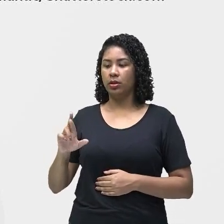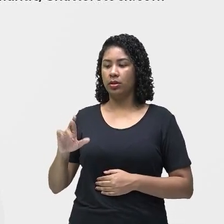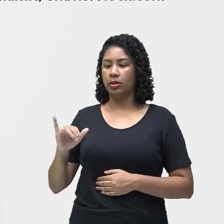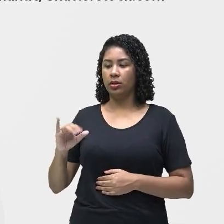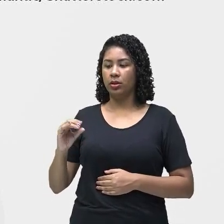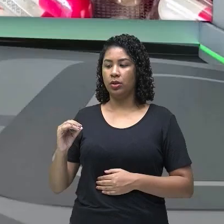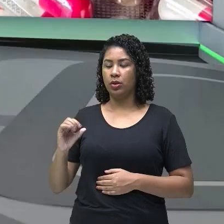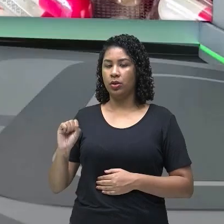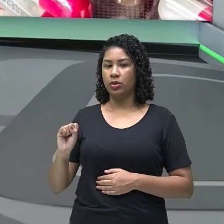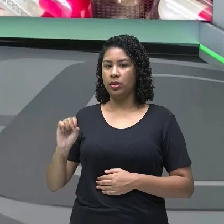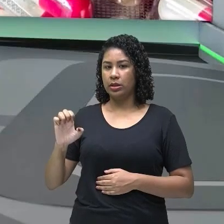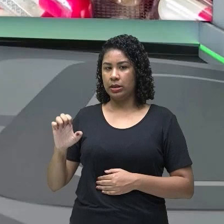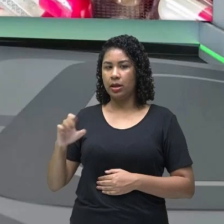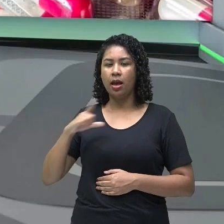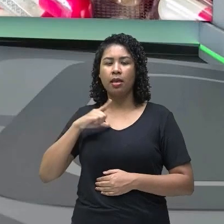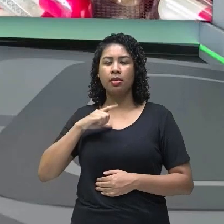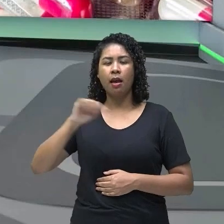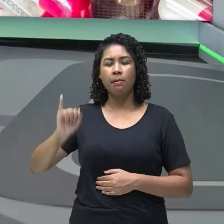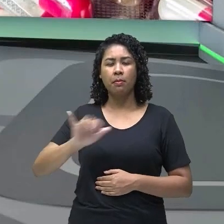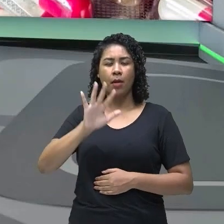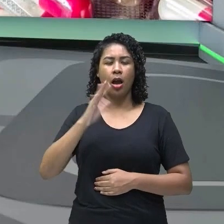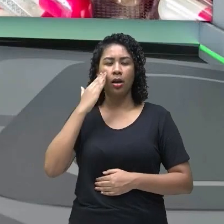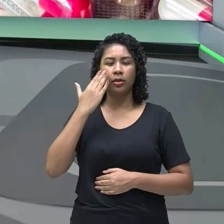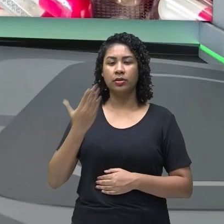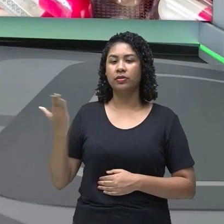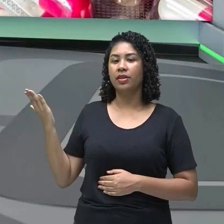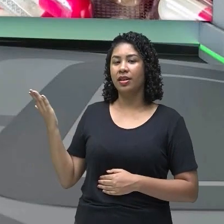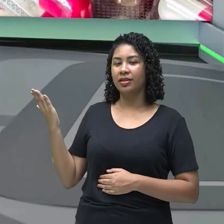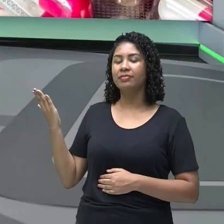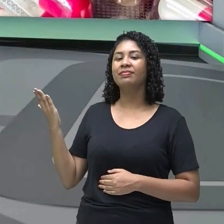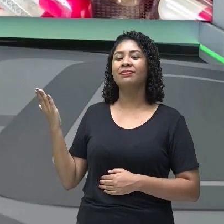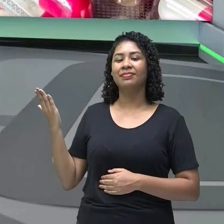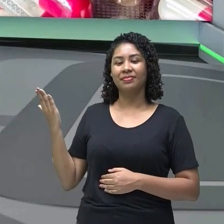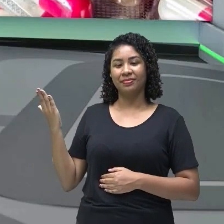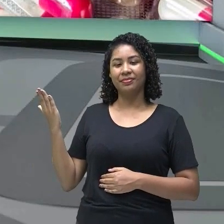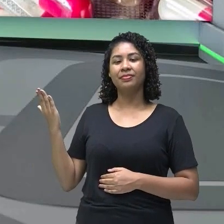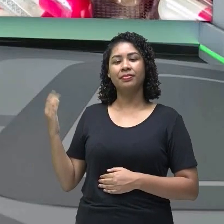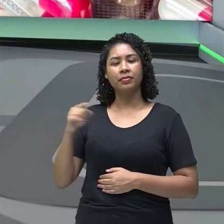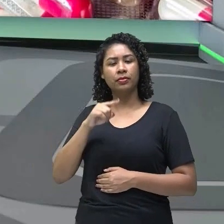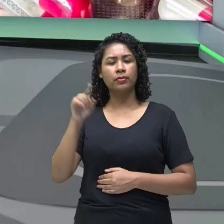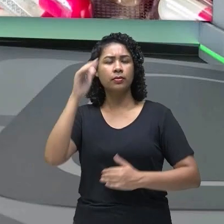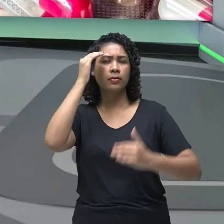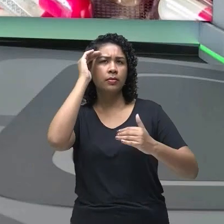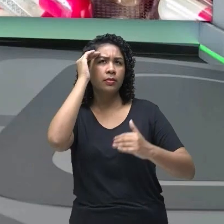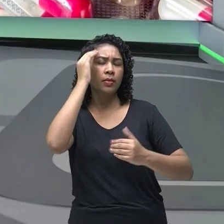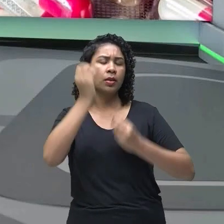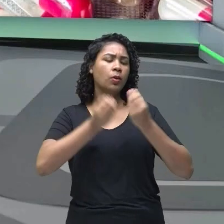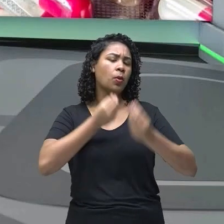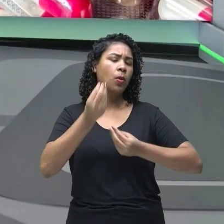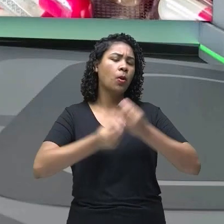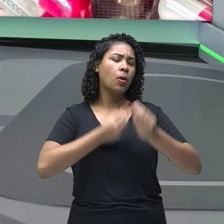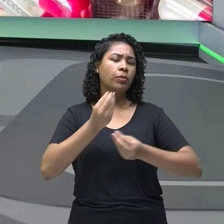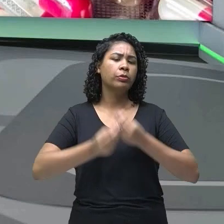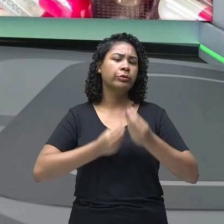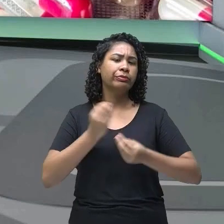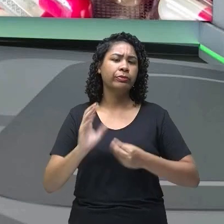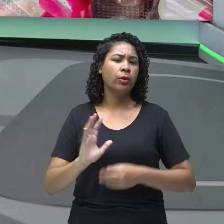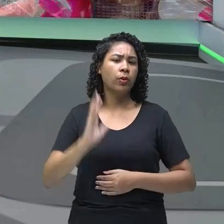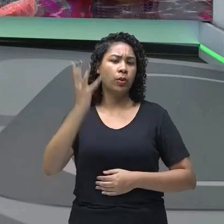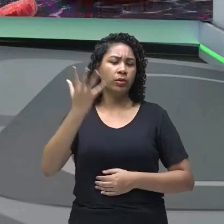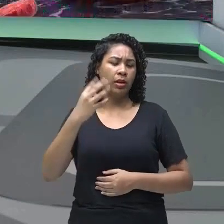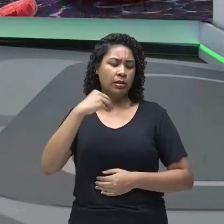trouxe aqui uma imagem para vocês, para a gente ter a ideia de como é que isso fica no